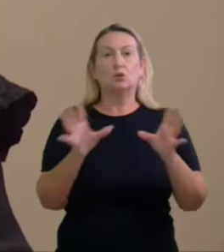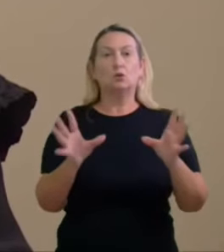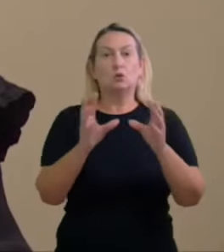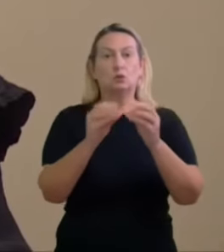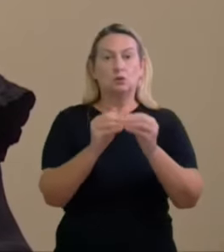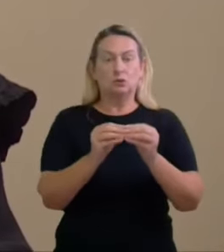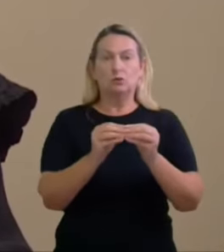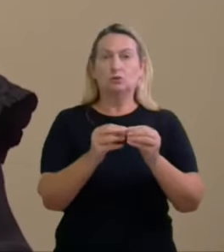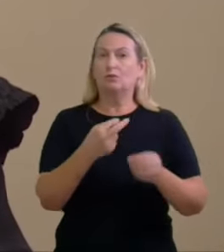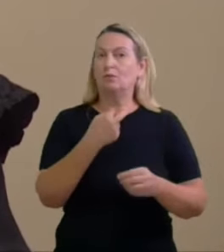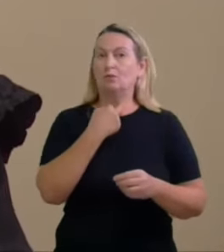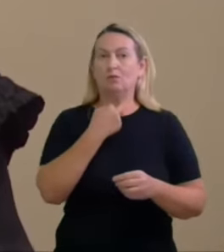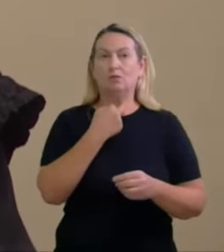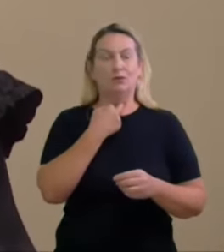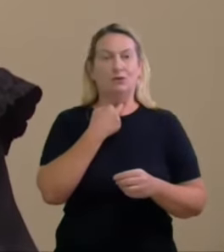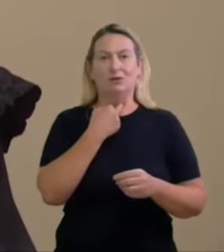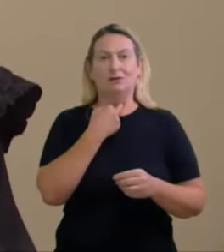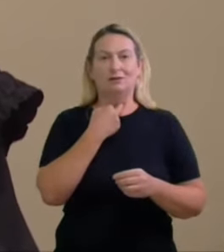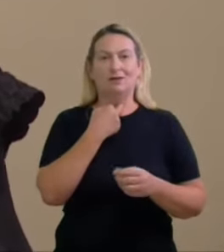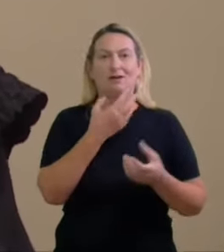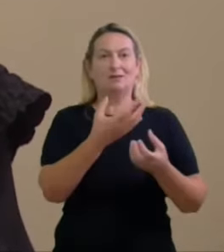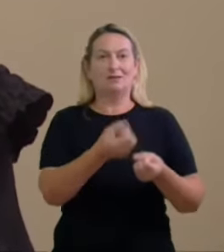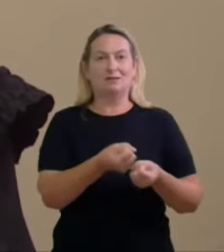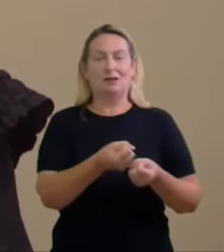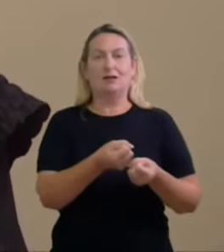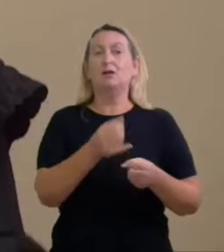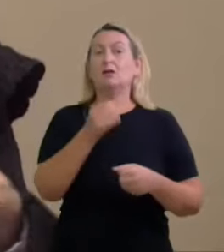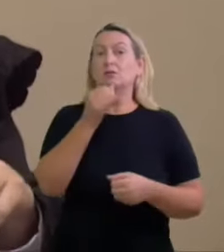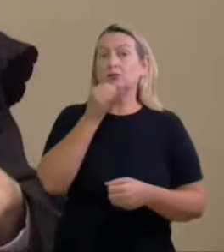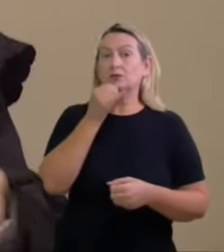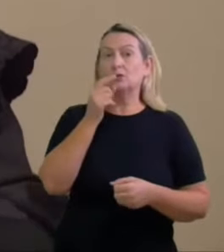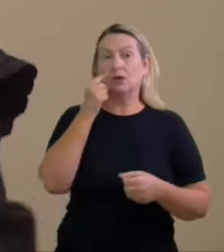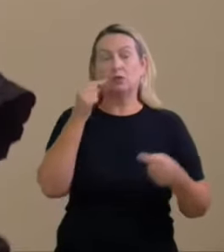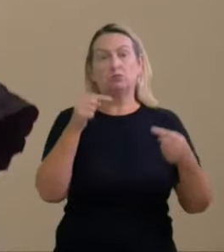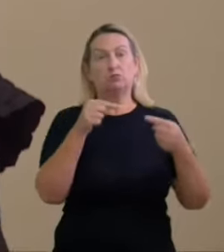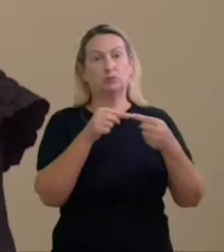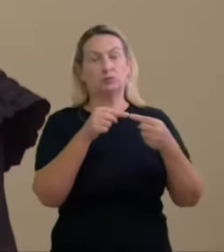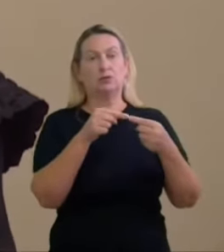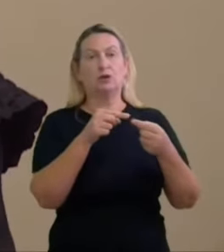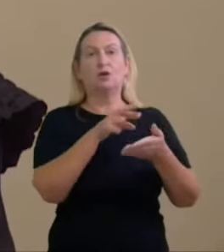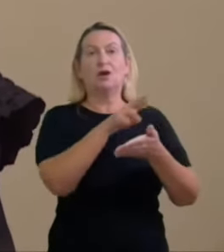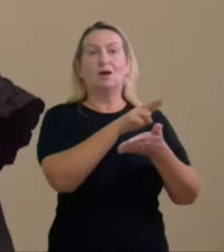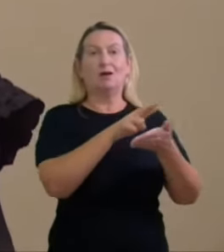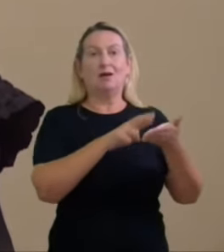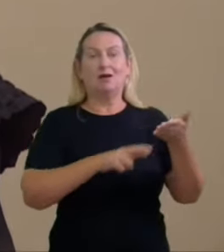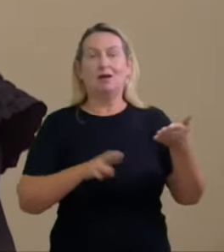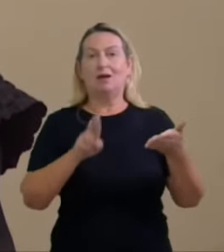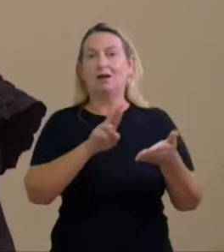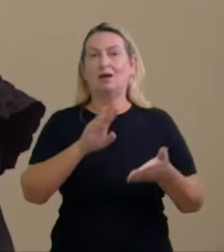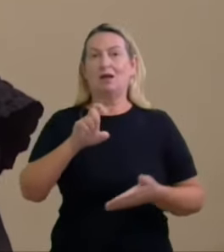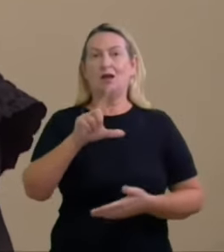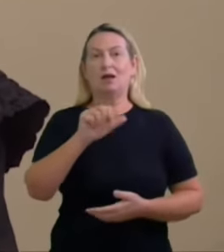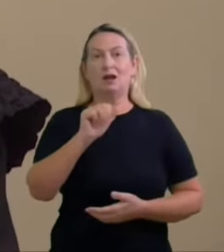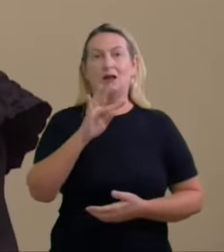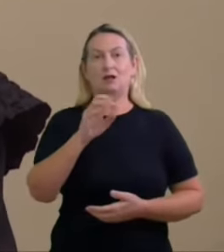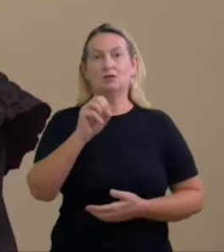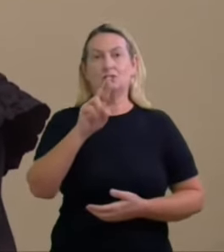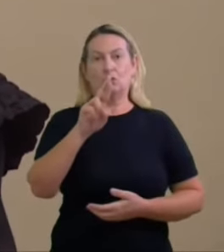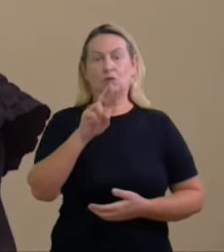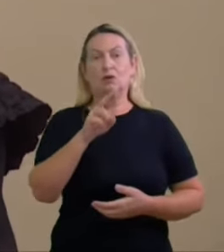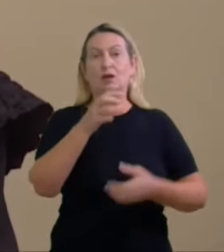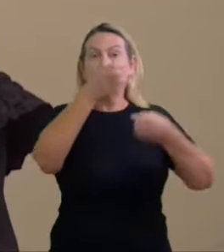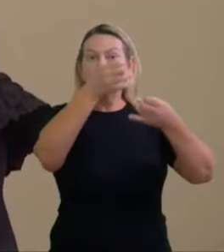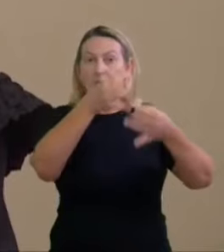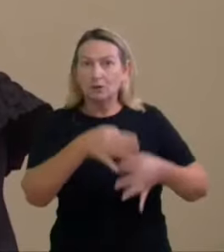considerados já na esteira do que o relator fundamentou no seu voto nesse ponto aqui eu